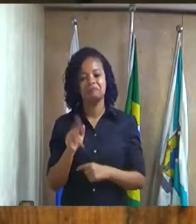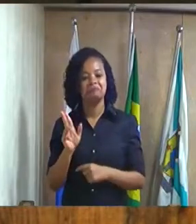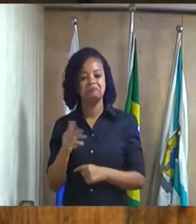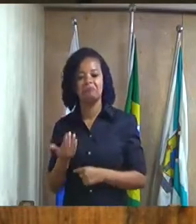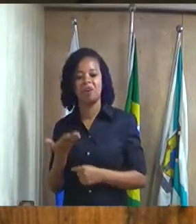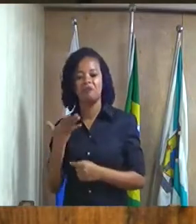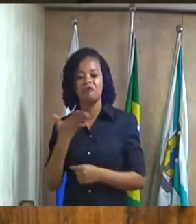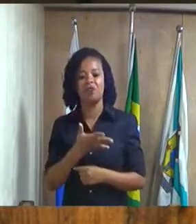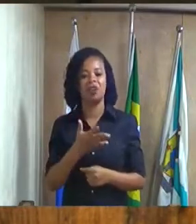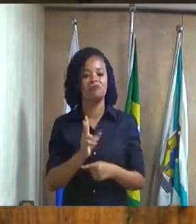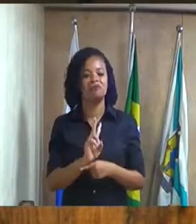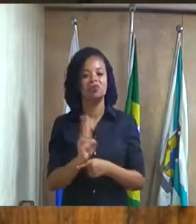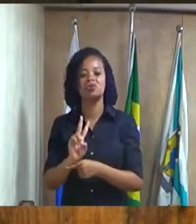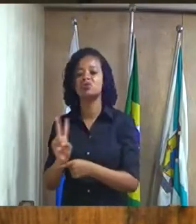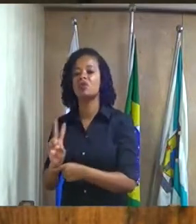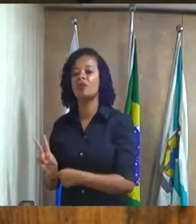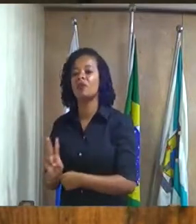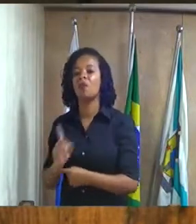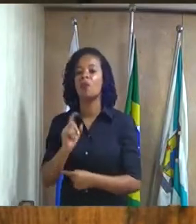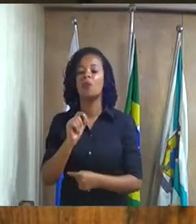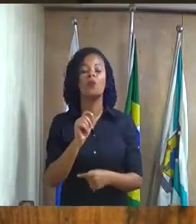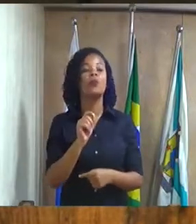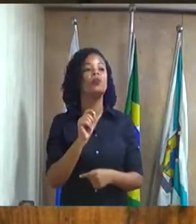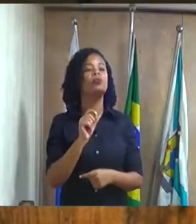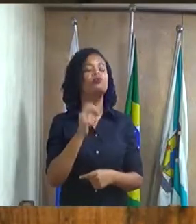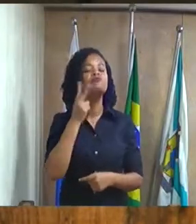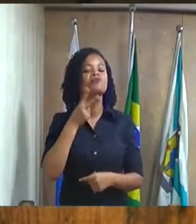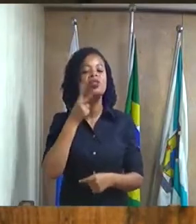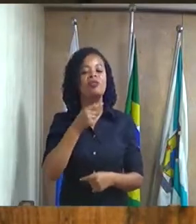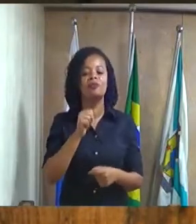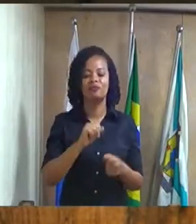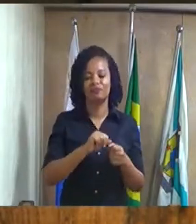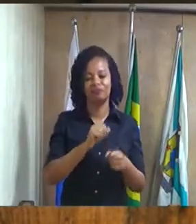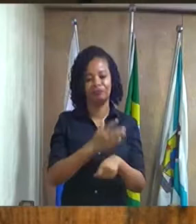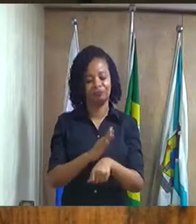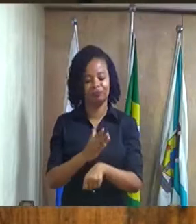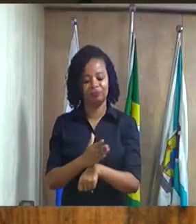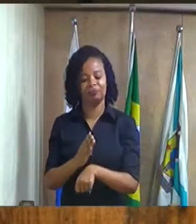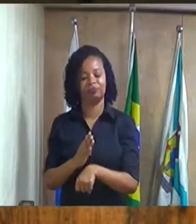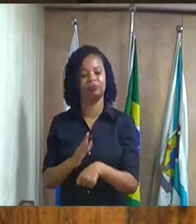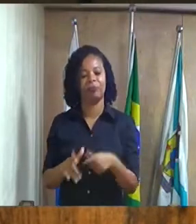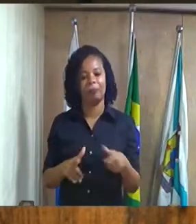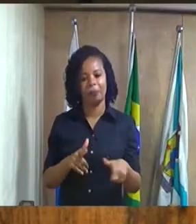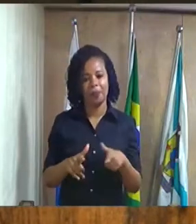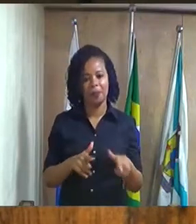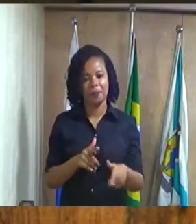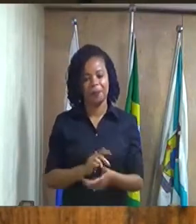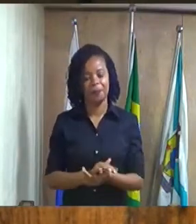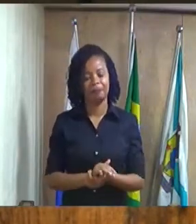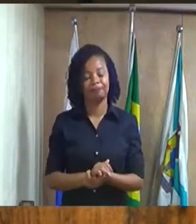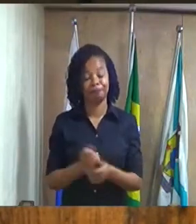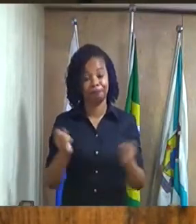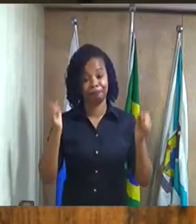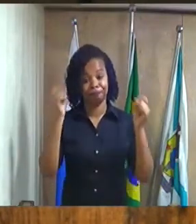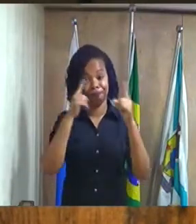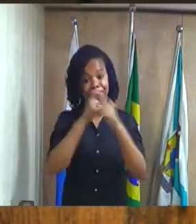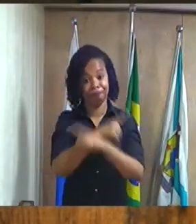fiscalizar o trabalho dos vereadores e aí fica difícil